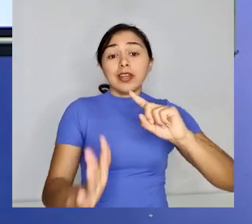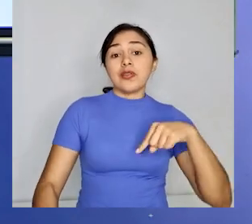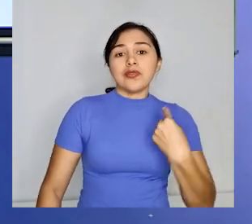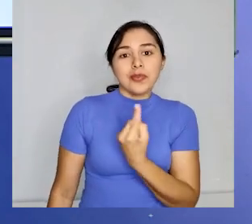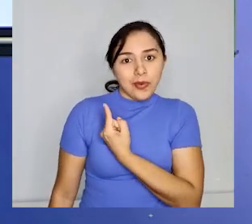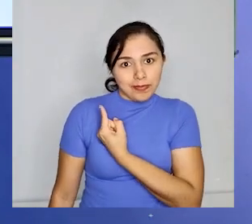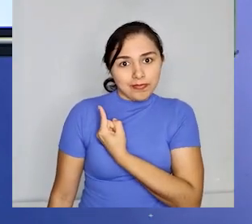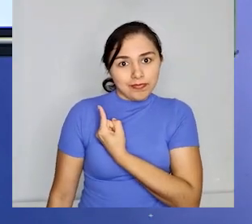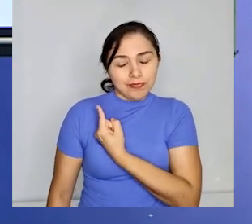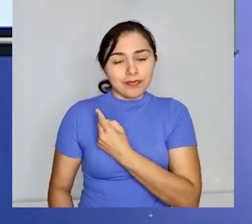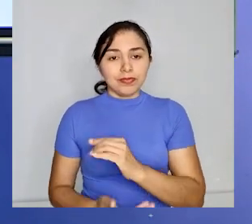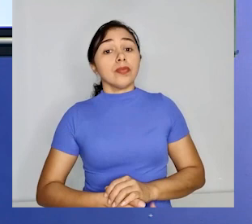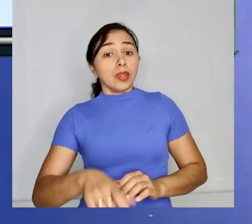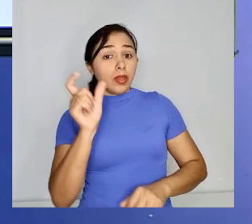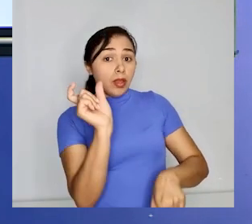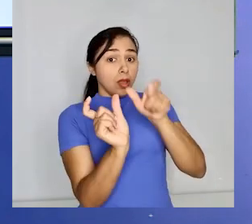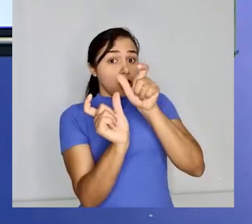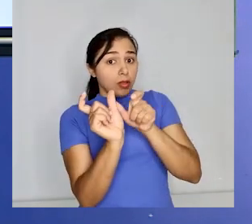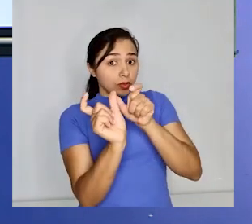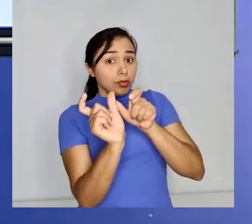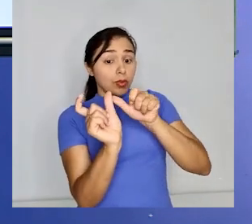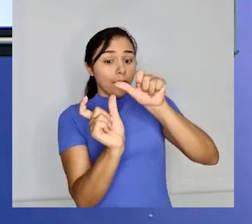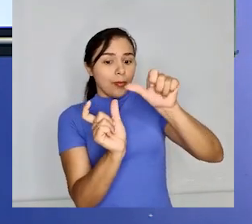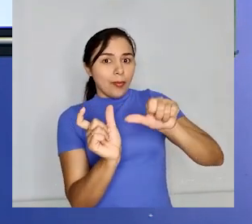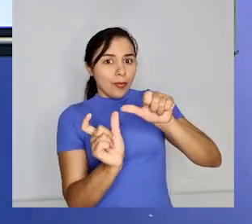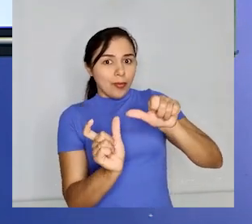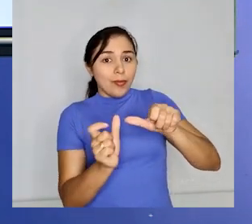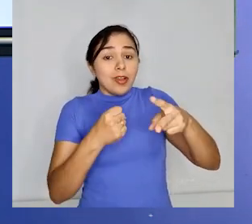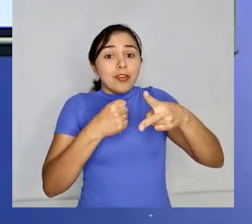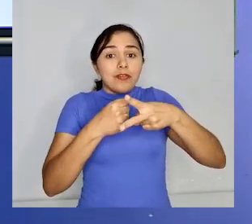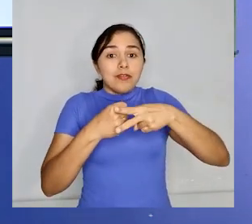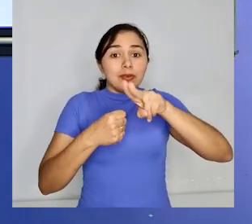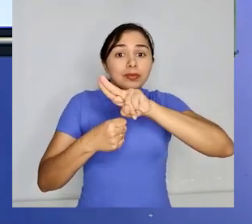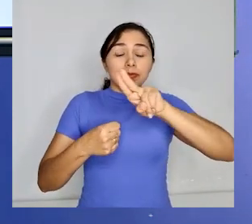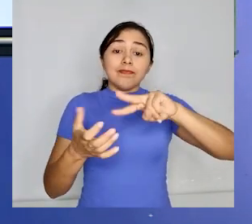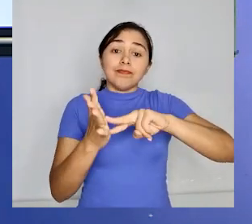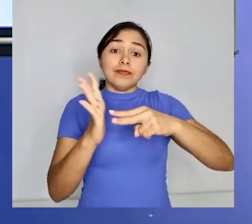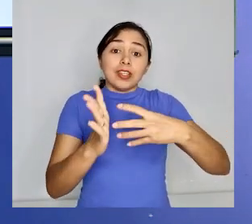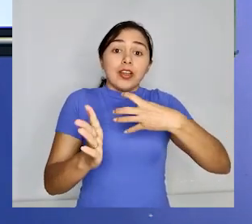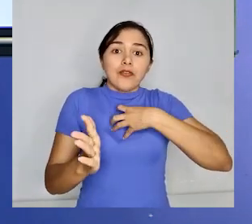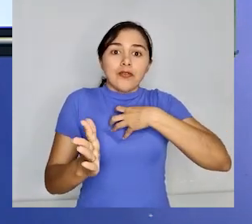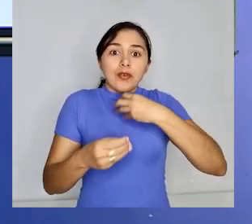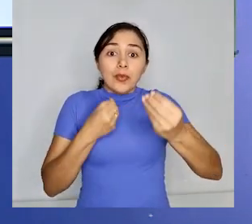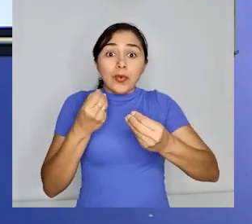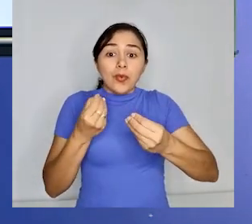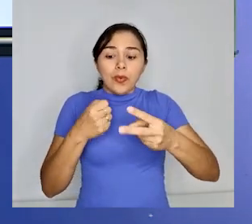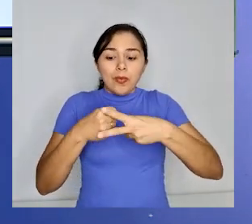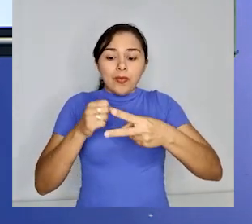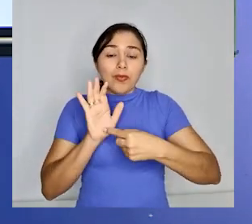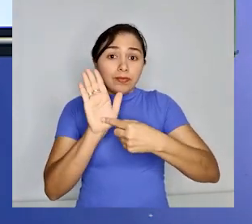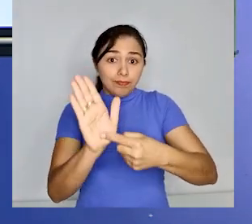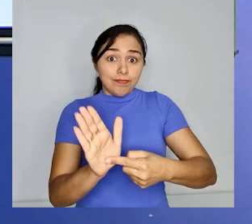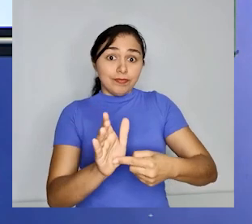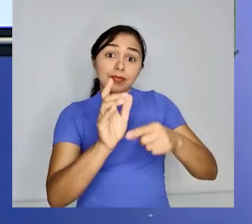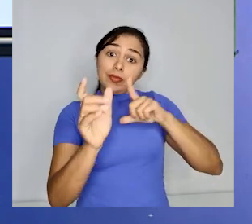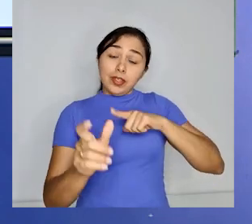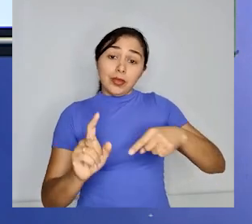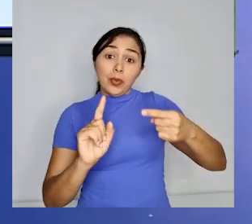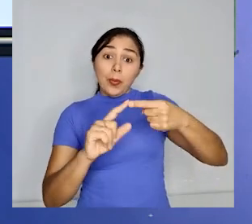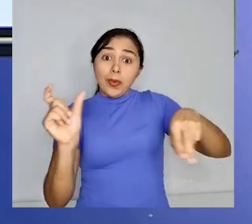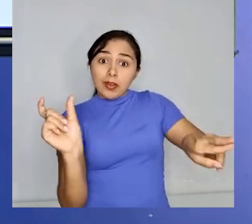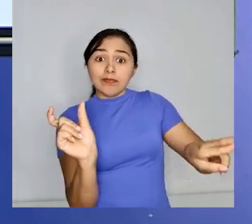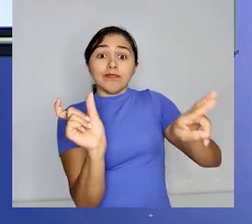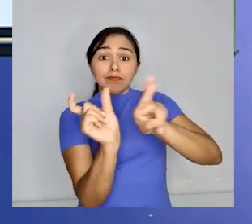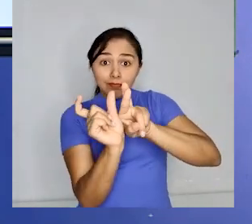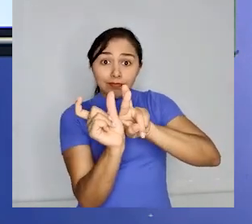A desinência verbo nominal, que indica as formas nominais do verbo, ou seja, o infinitivo, o gerúndio e